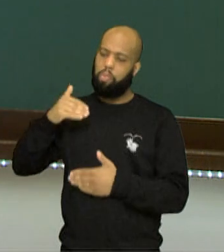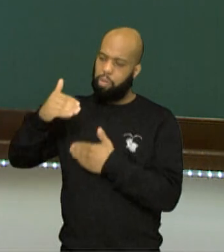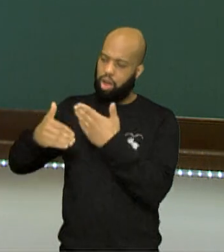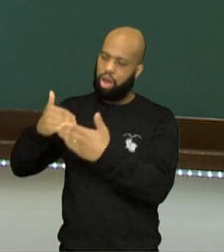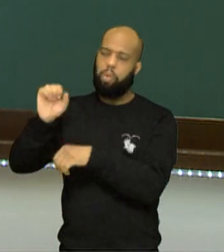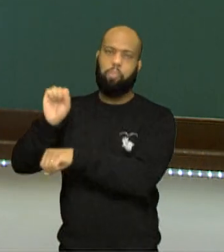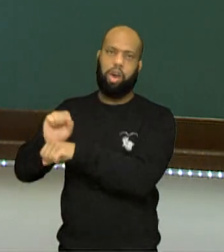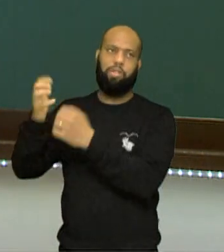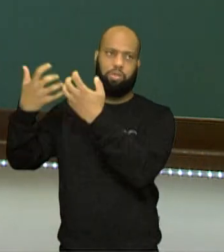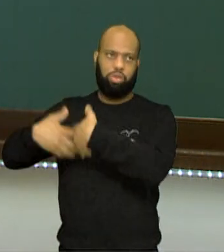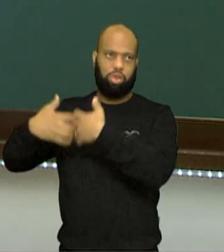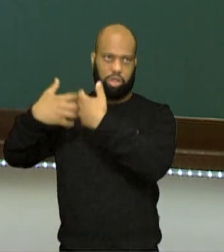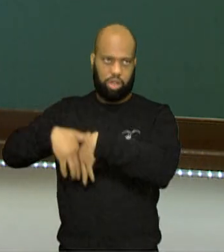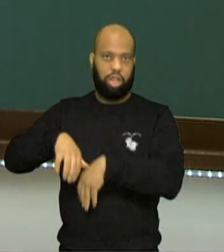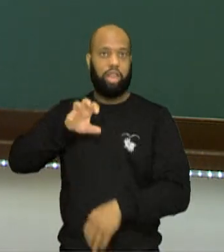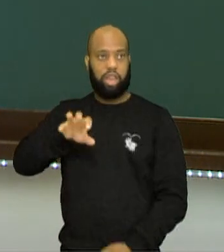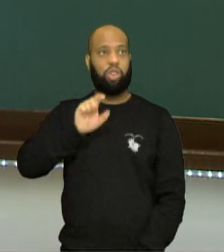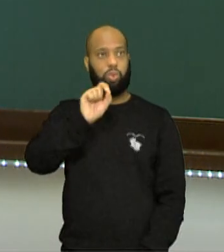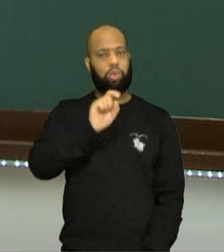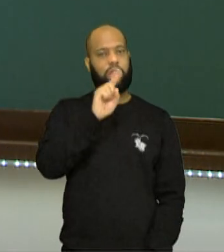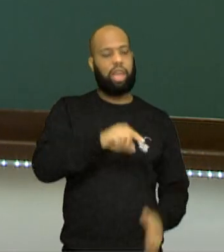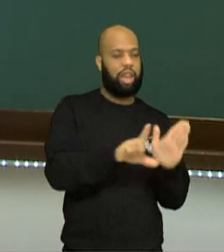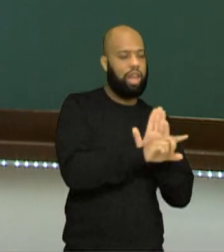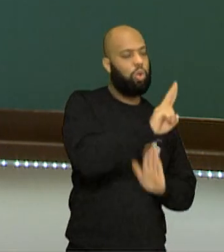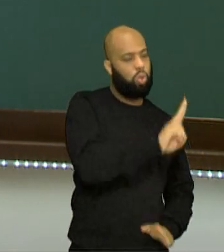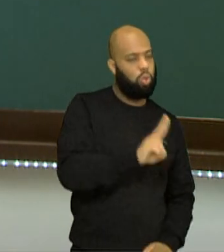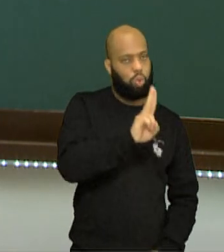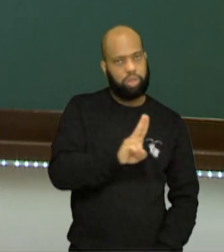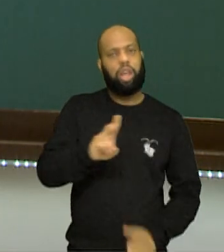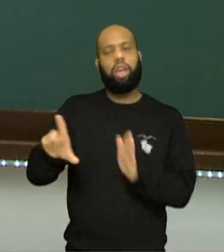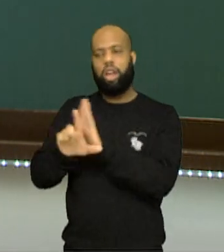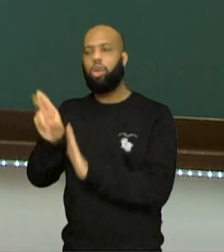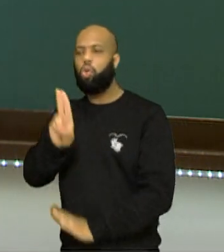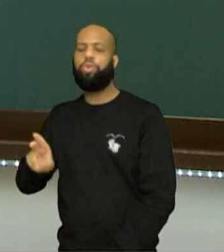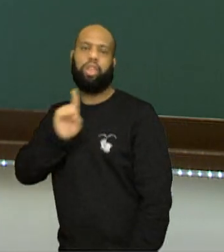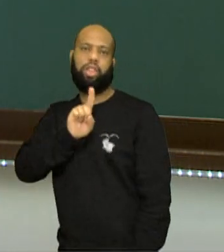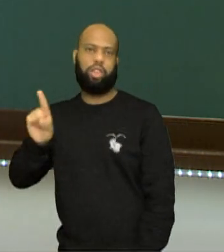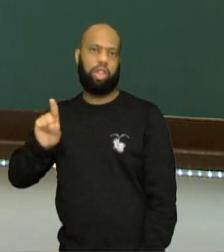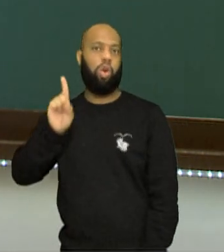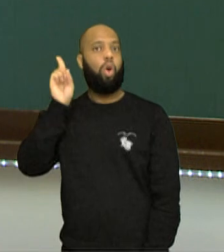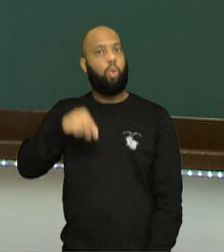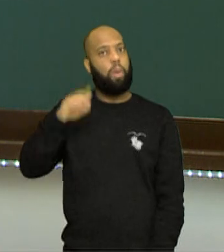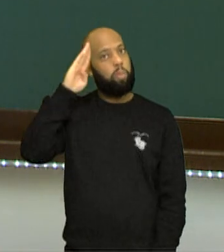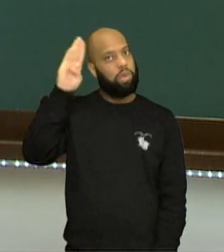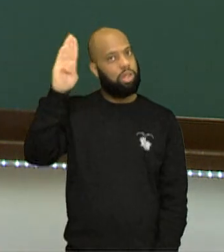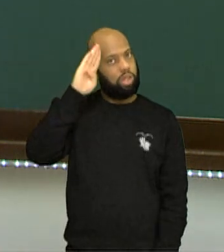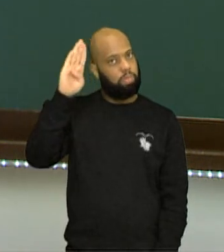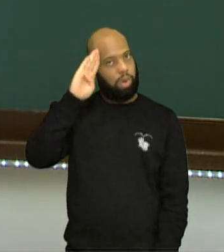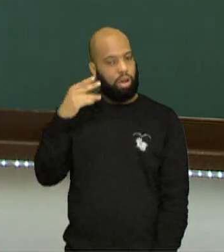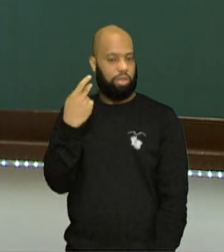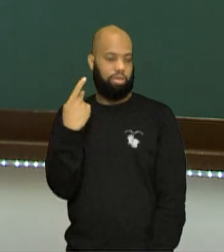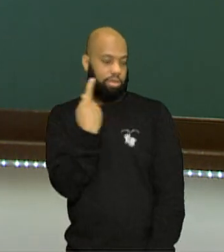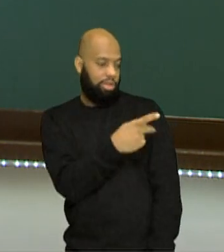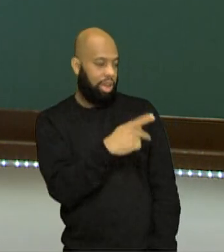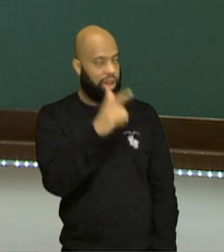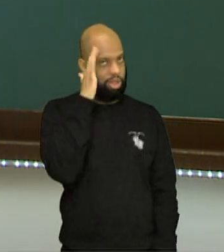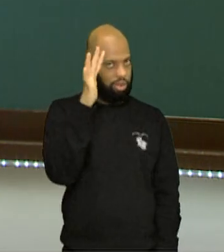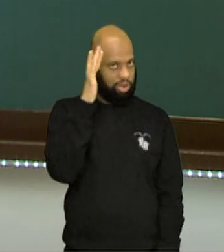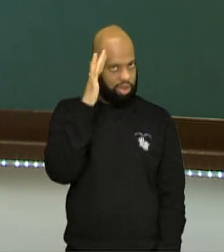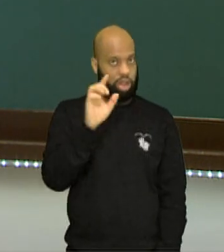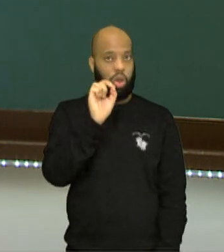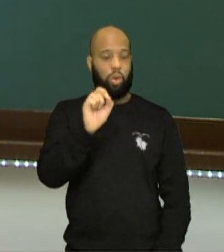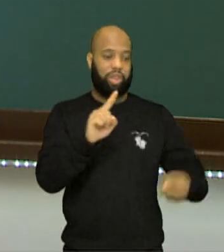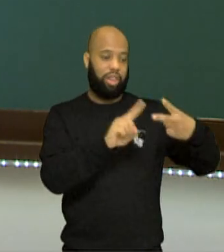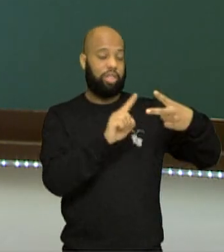atrofiar. Então, isso ele chamou de lei do uso e desuso. Esse é um dos pontos principais da sua obra. E o segundo